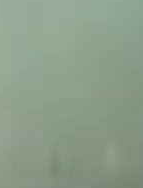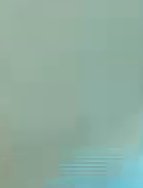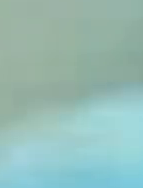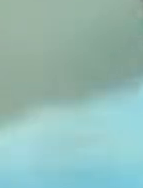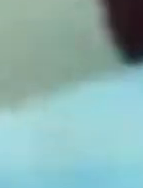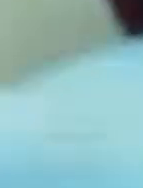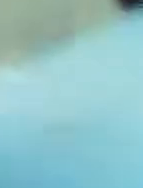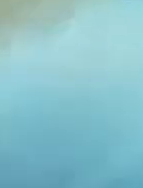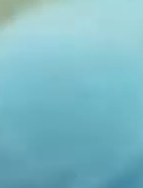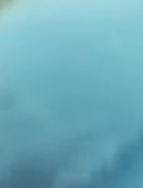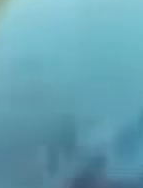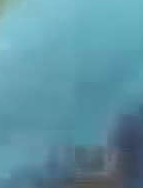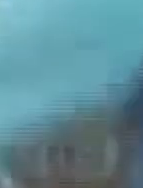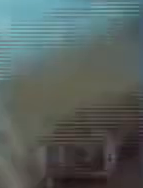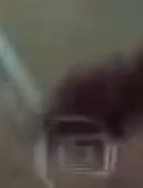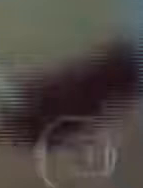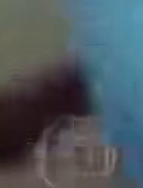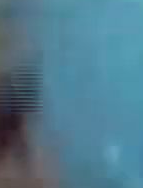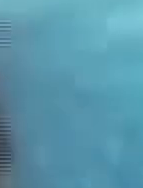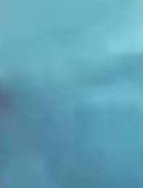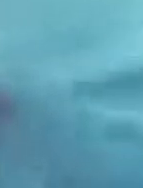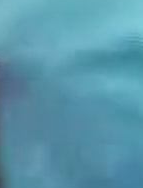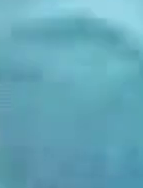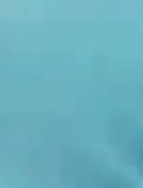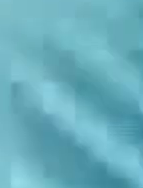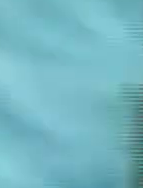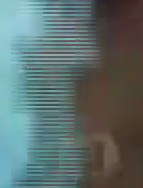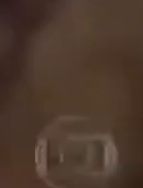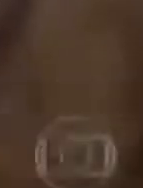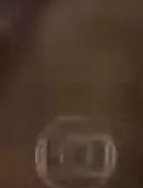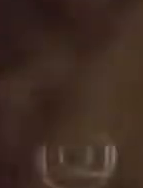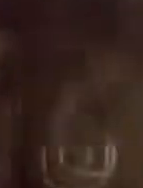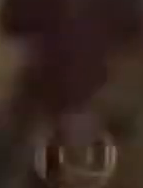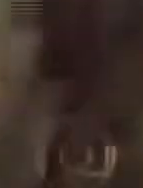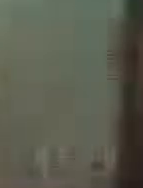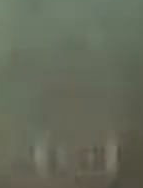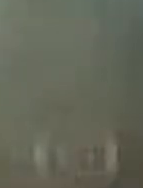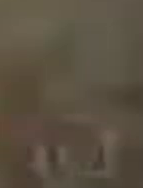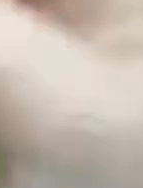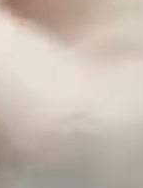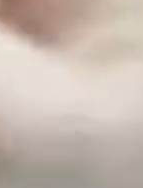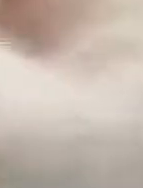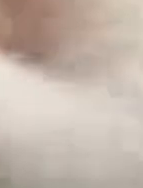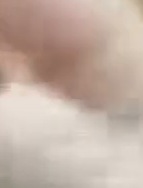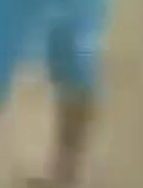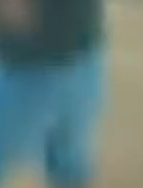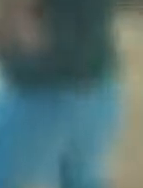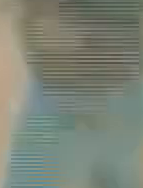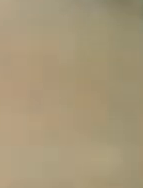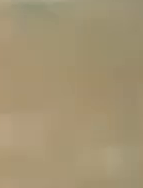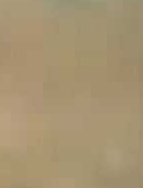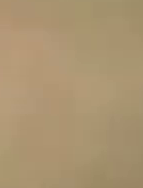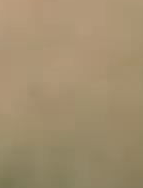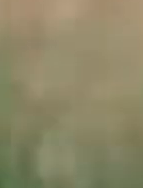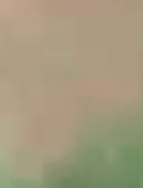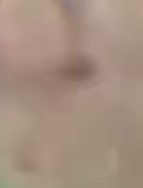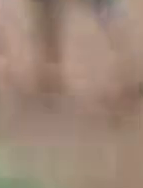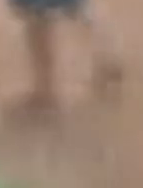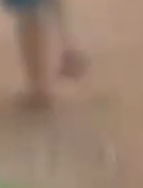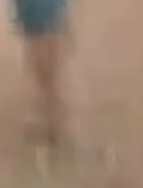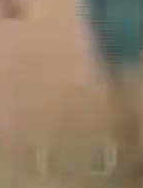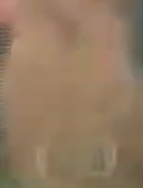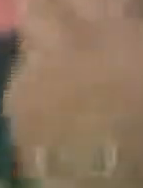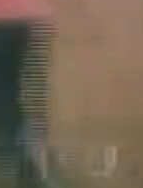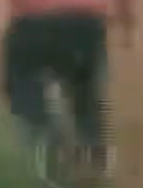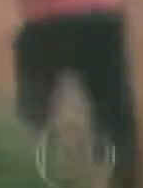Segundo veterinários, é a prova de que os galgos não correm por prazer. Esses animais, além